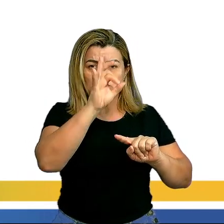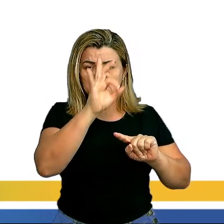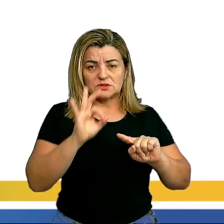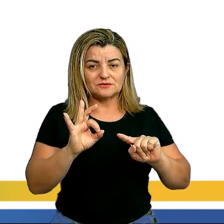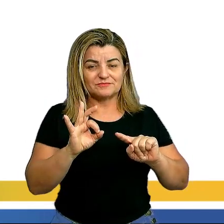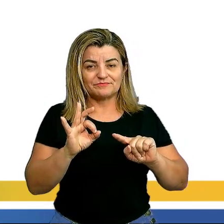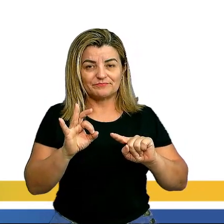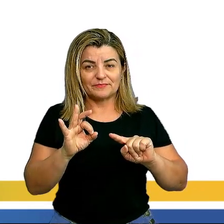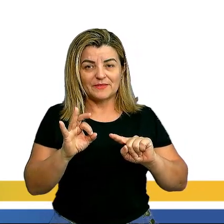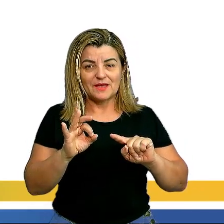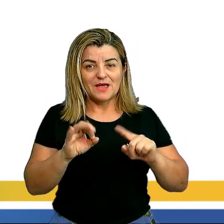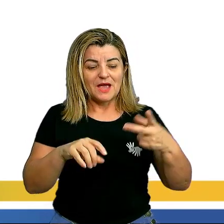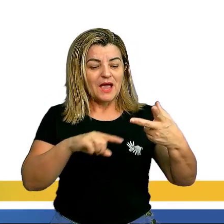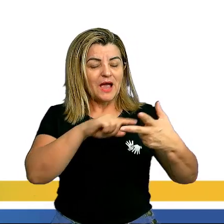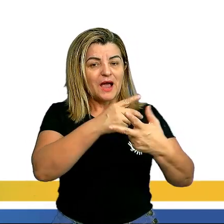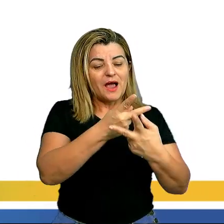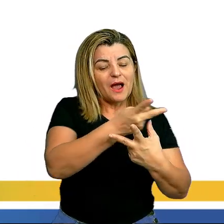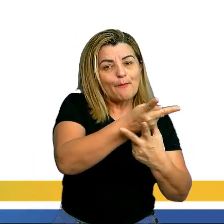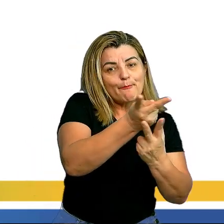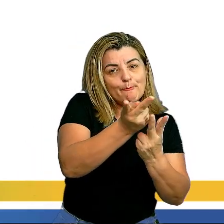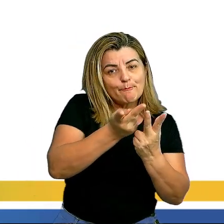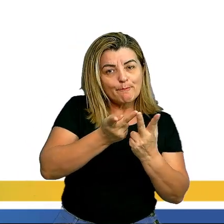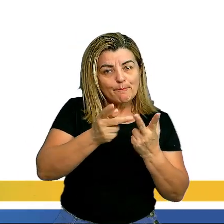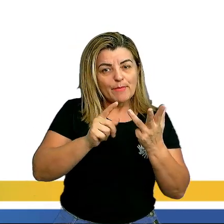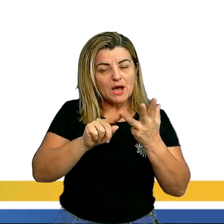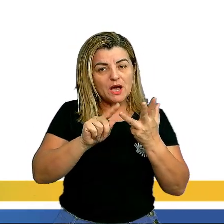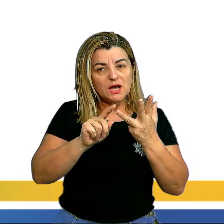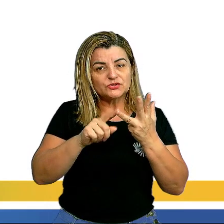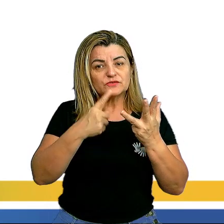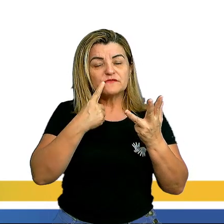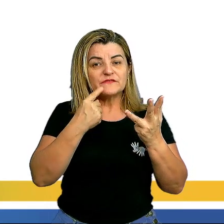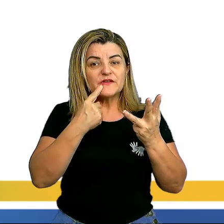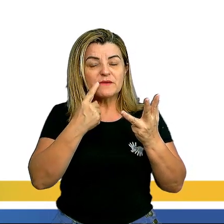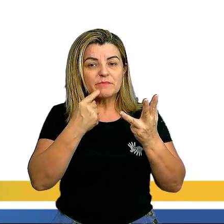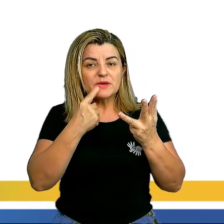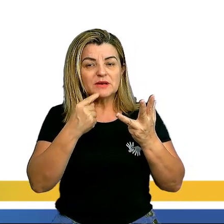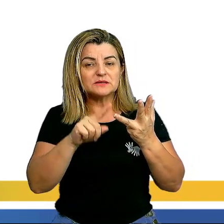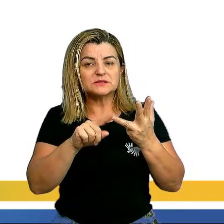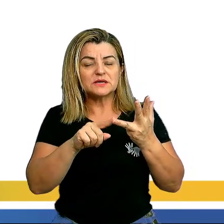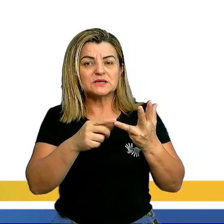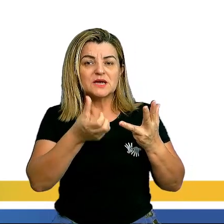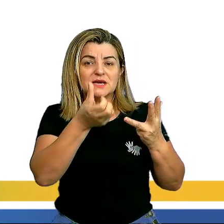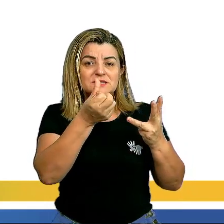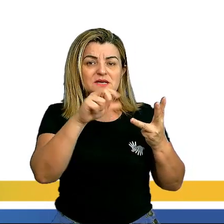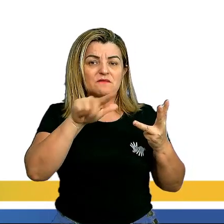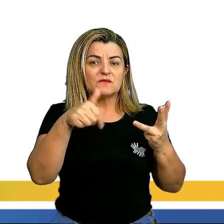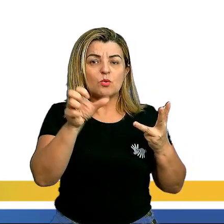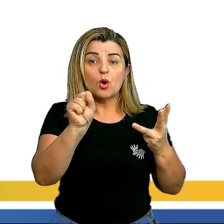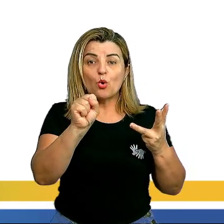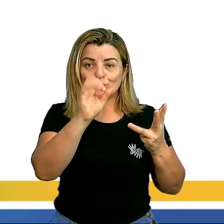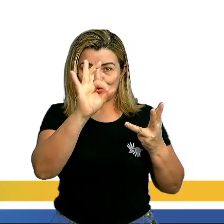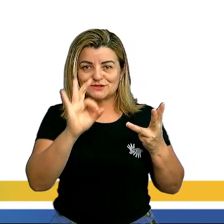A parte vermelha do gráfico de setor, ele vai mostrando. 6,8.